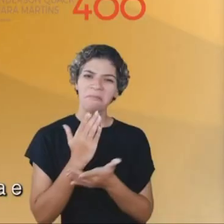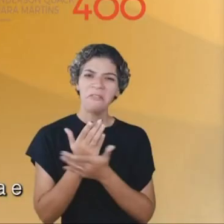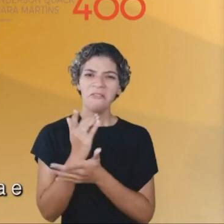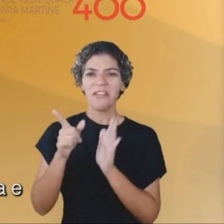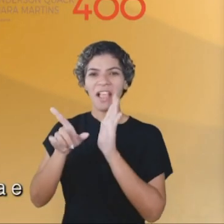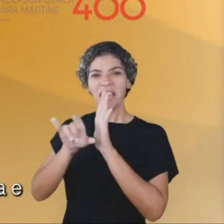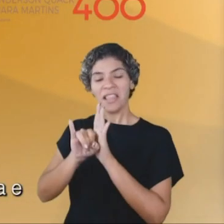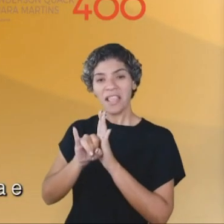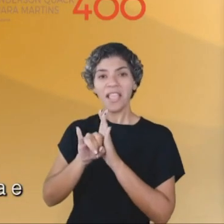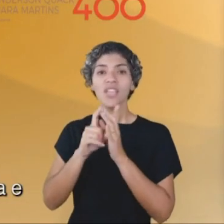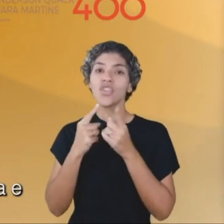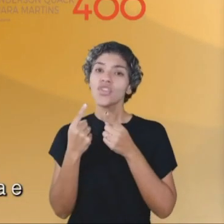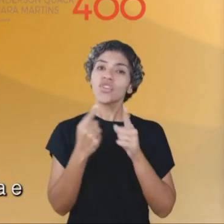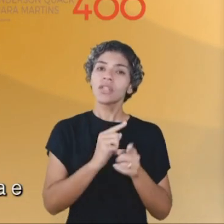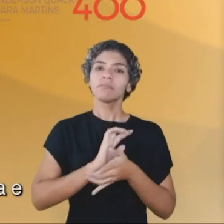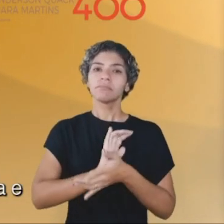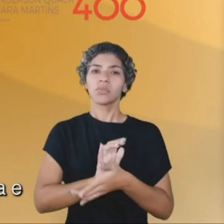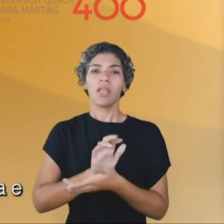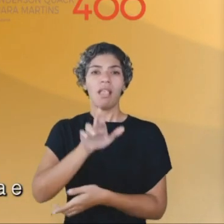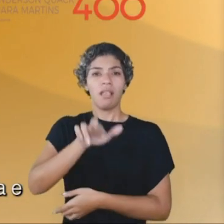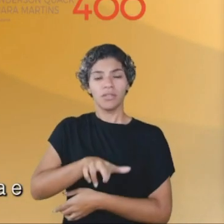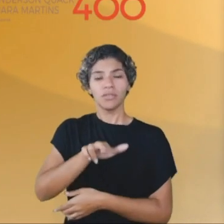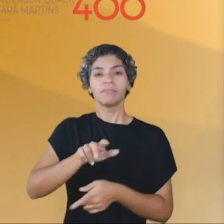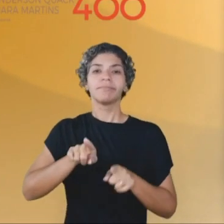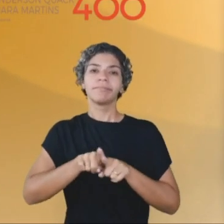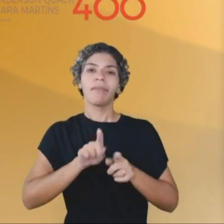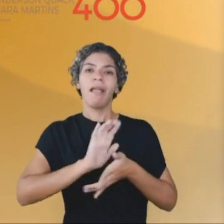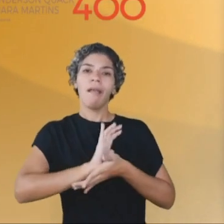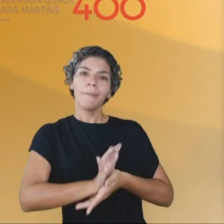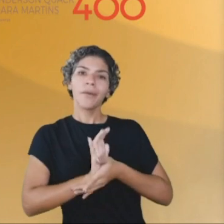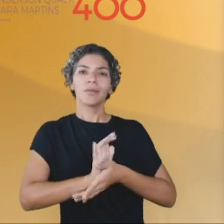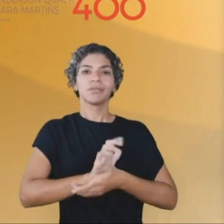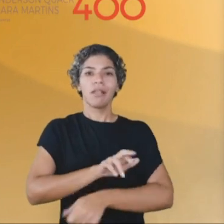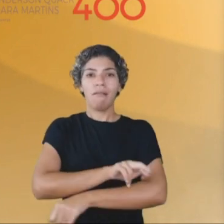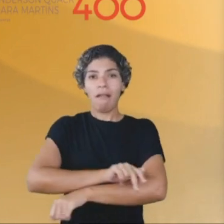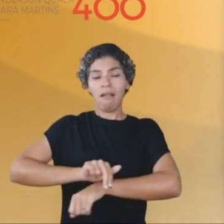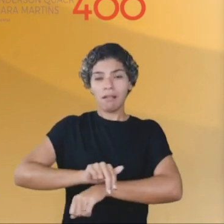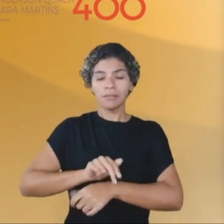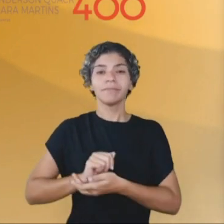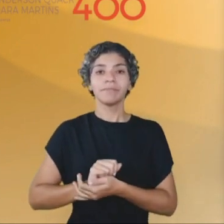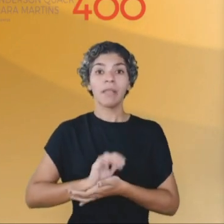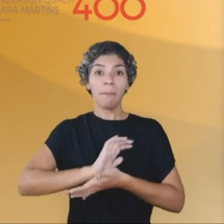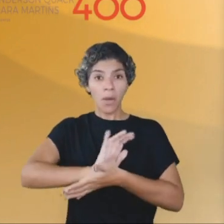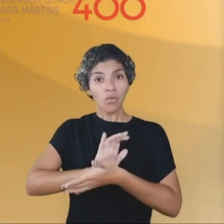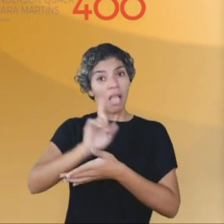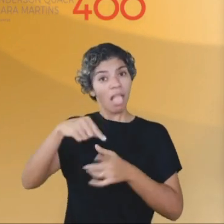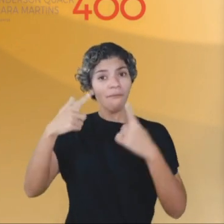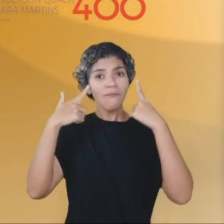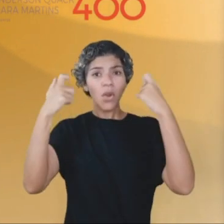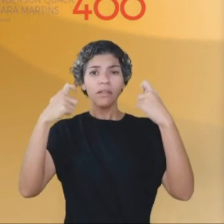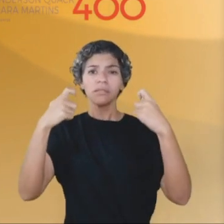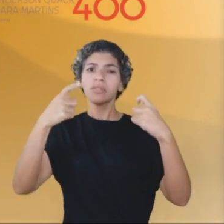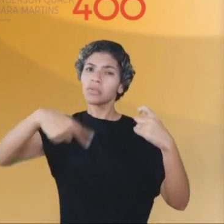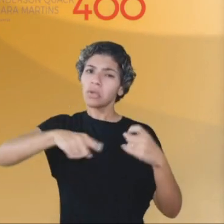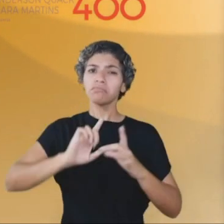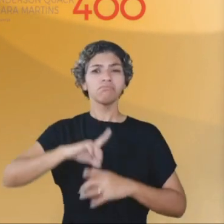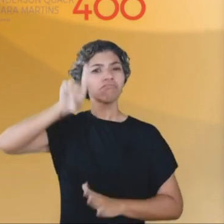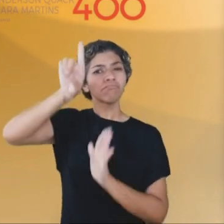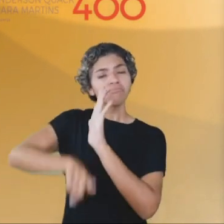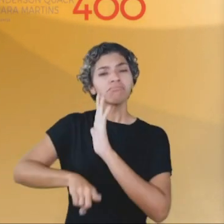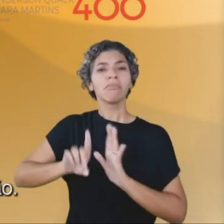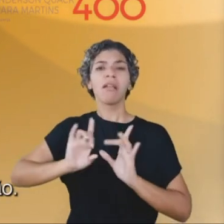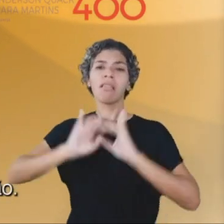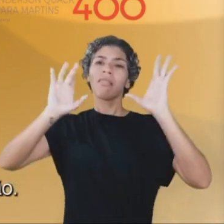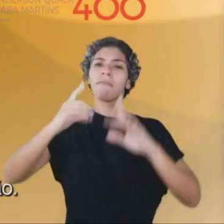Fiz leis agir contra a intolerância religiosa e racismo. Preconceito gera violência. Liberdade de fé sem